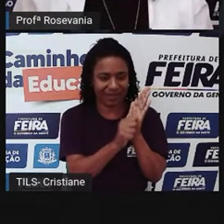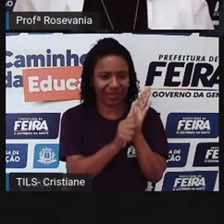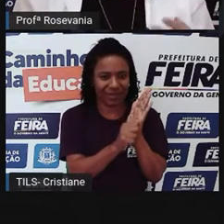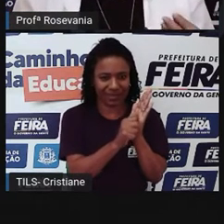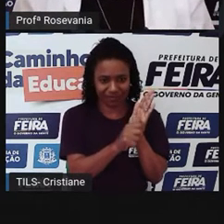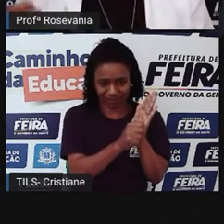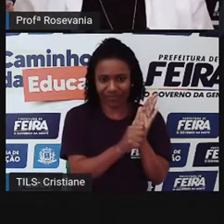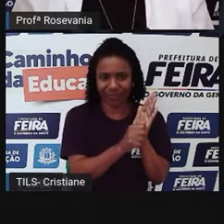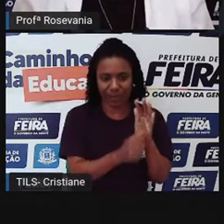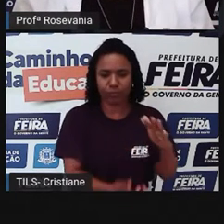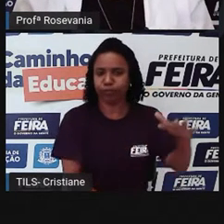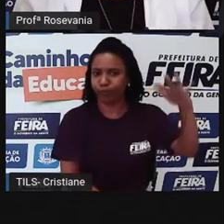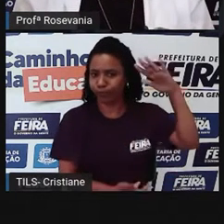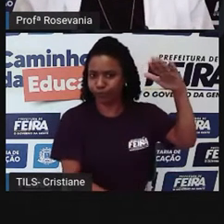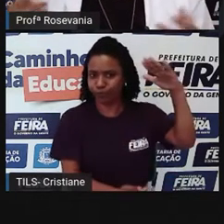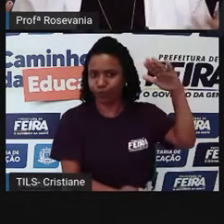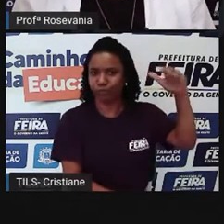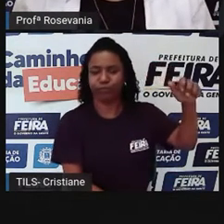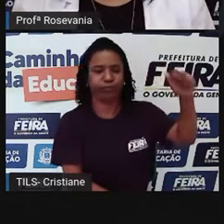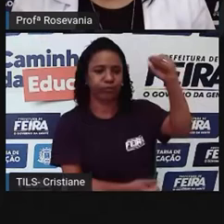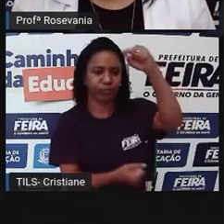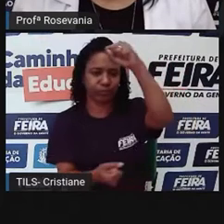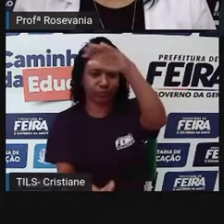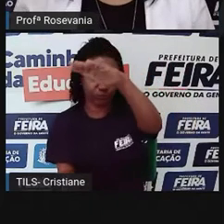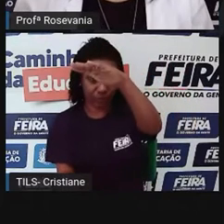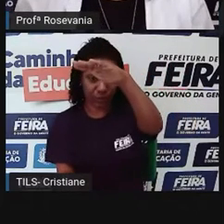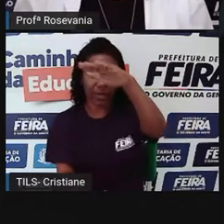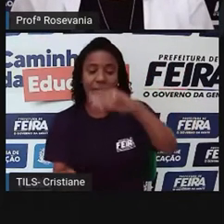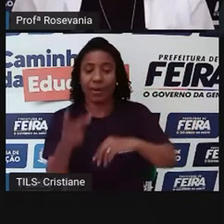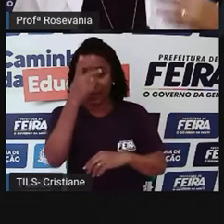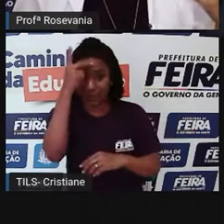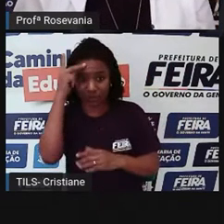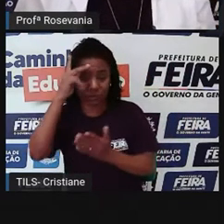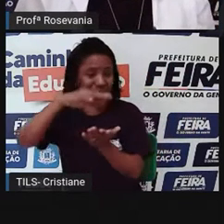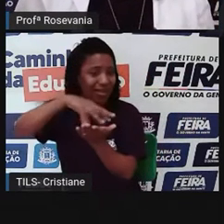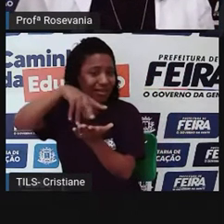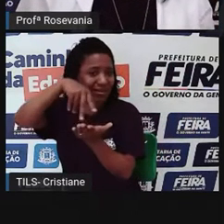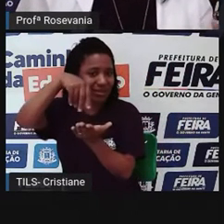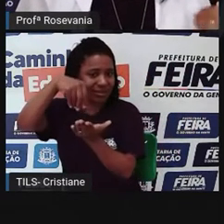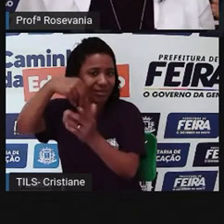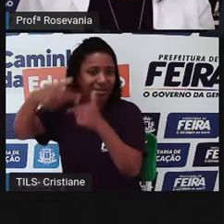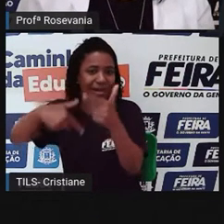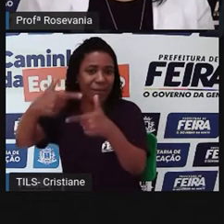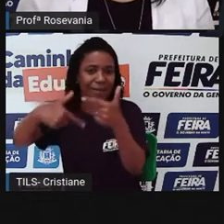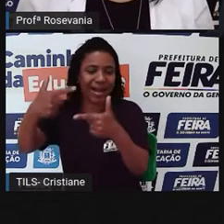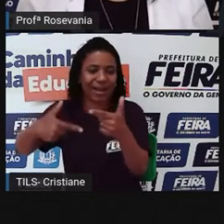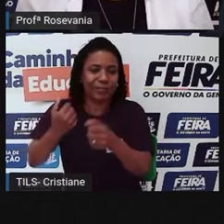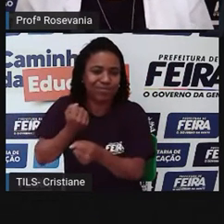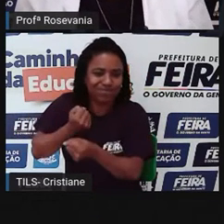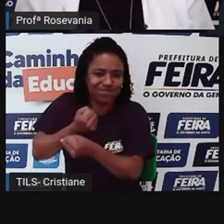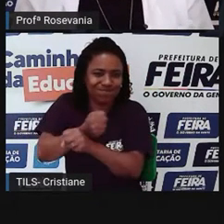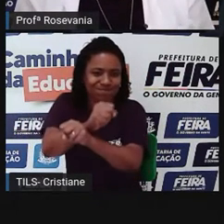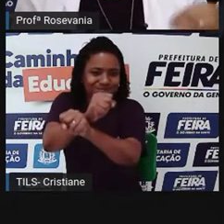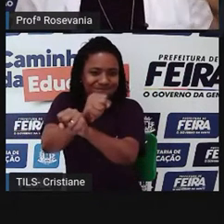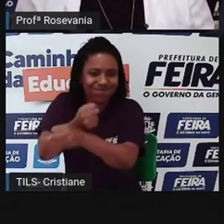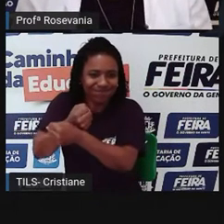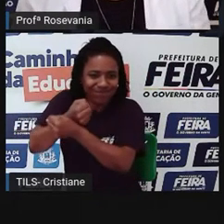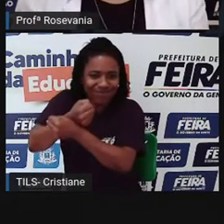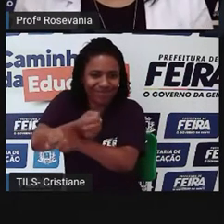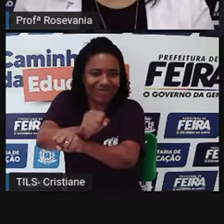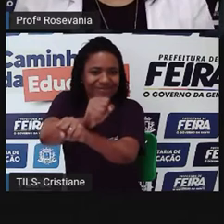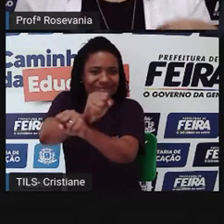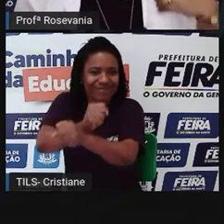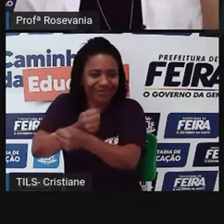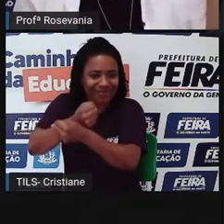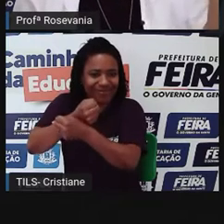vários dias para poder ali fazer aquela cadeira. É verdade, você já disse. Mas para que eu produzisse aquela quantidade de milho, eu precisava